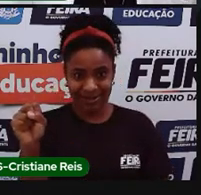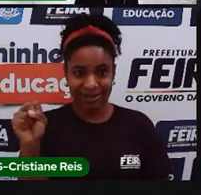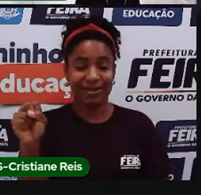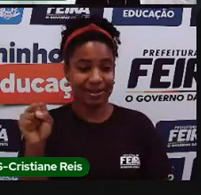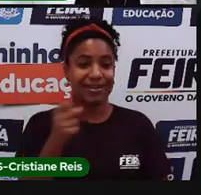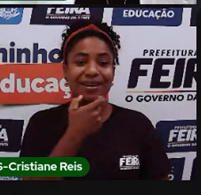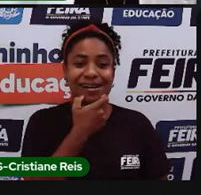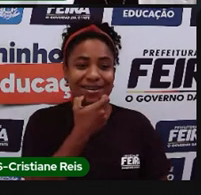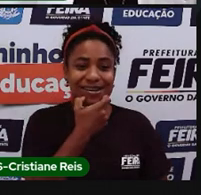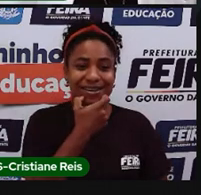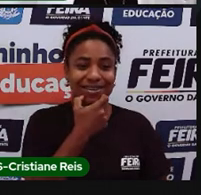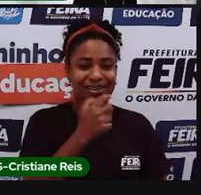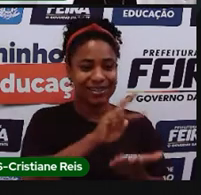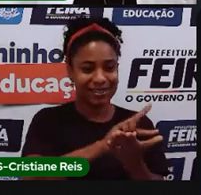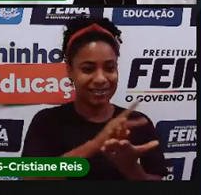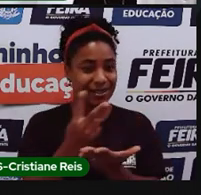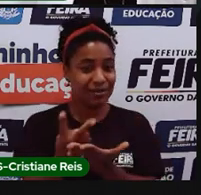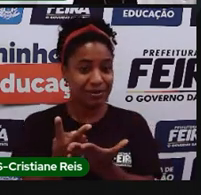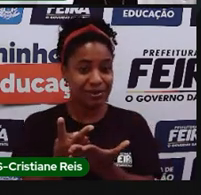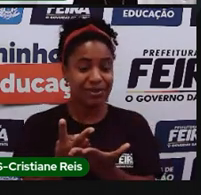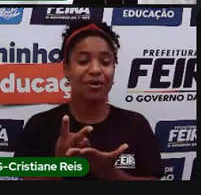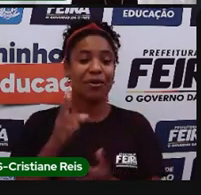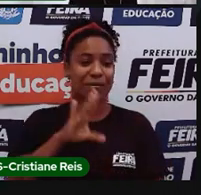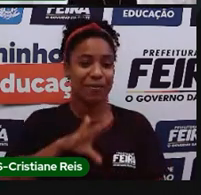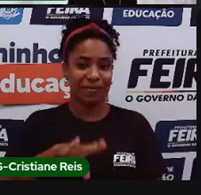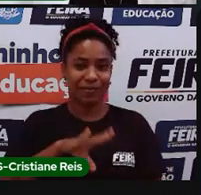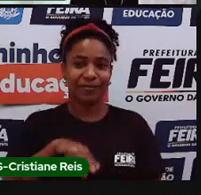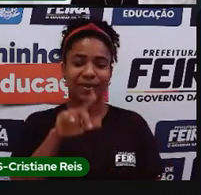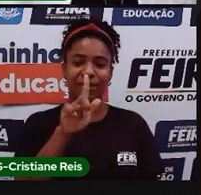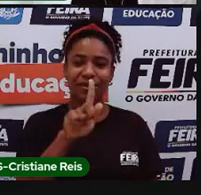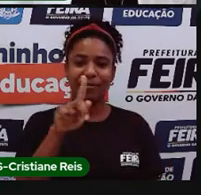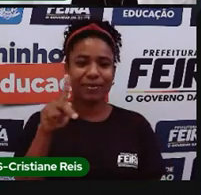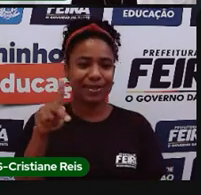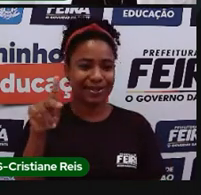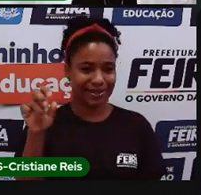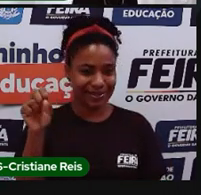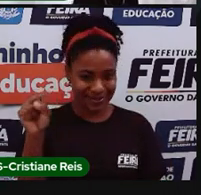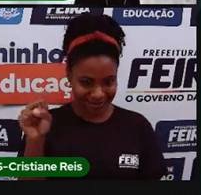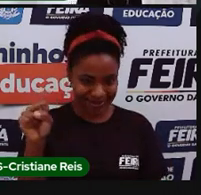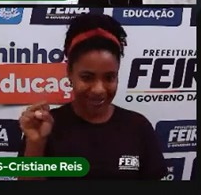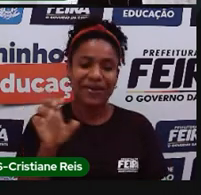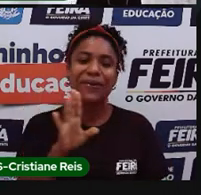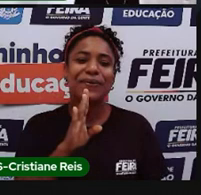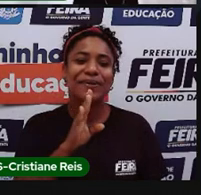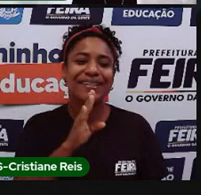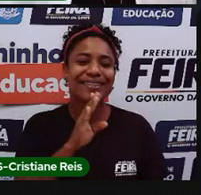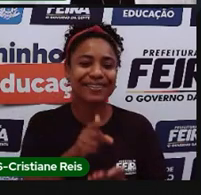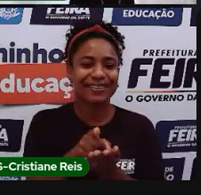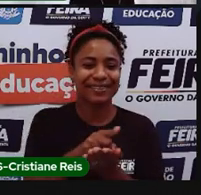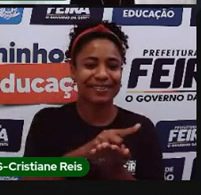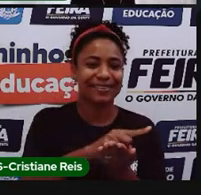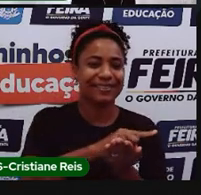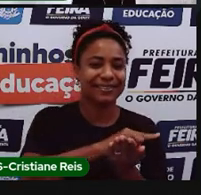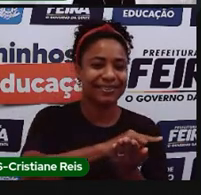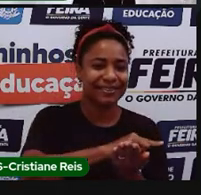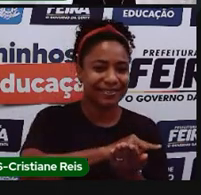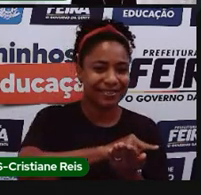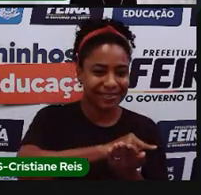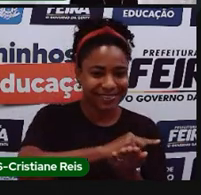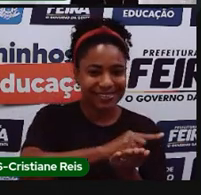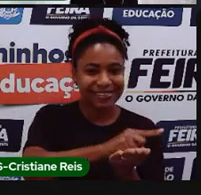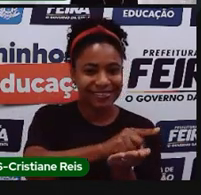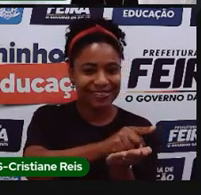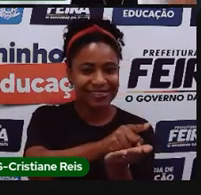System, né, que é um termo em inglês, mas que a gente conhece muito por essas três letrinhas aqui, que é o GPS.